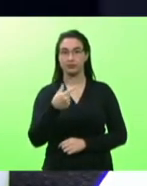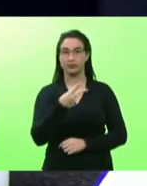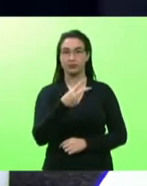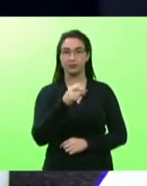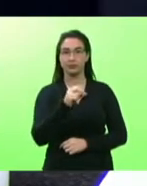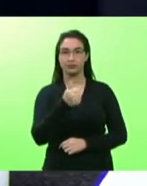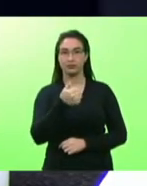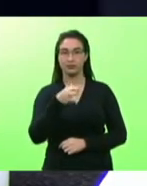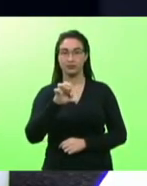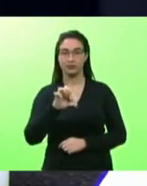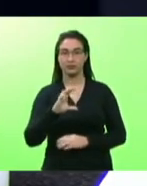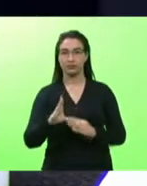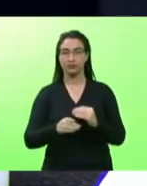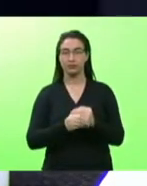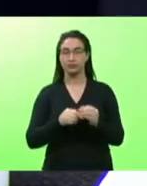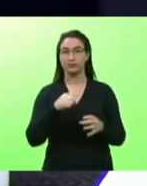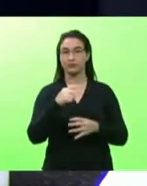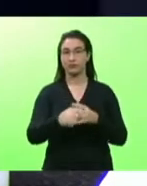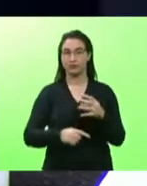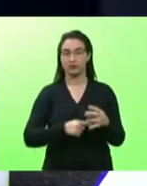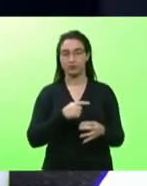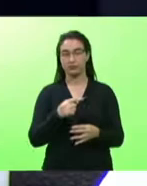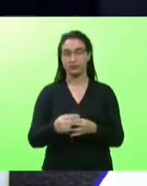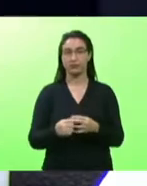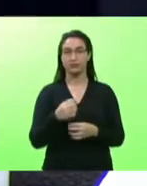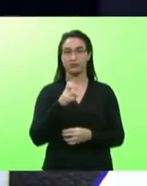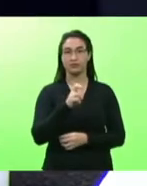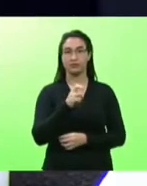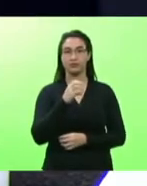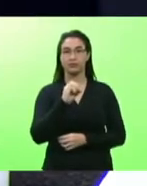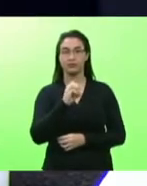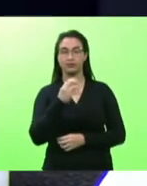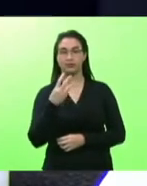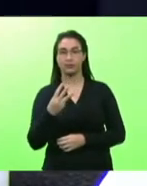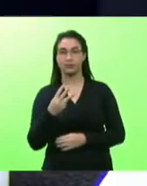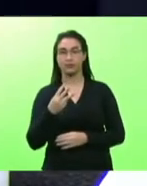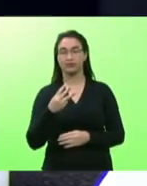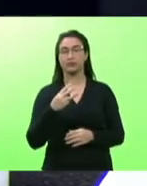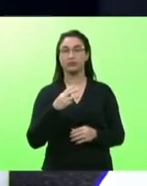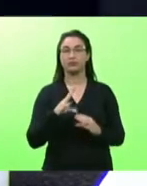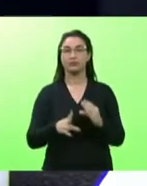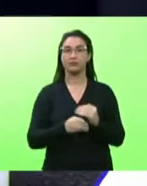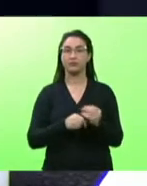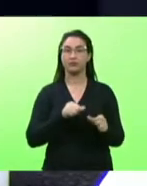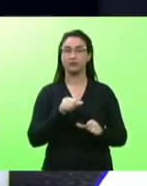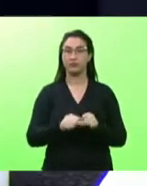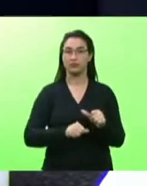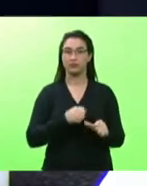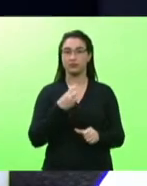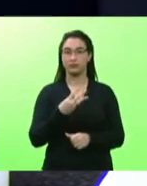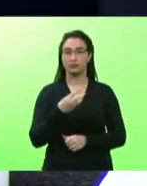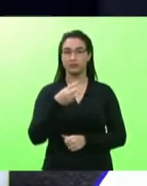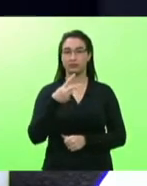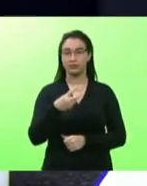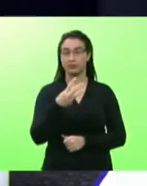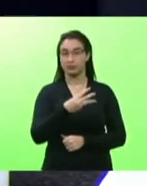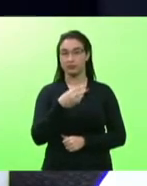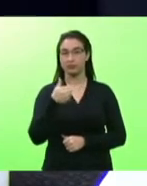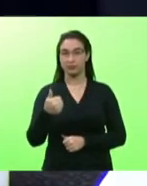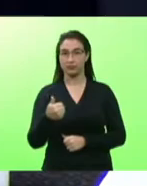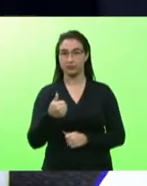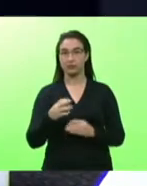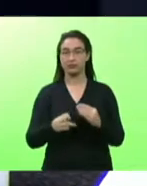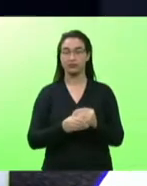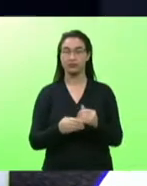emenda substitutiva global, 503-2019, com emenda modificativa, 231-2020, com emenda substitutiva